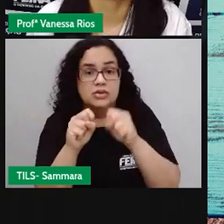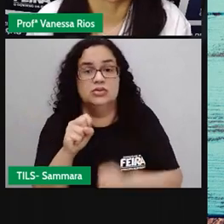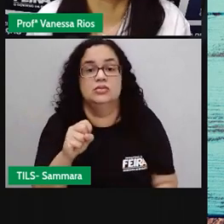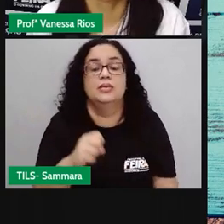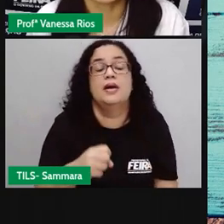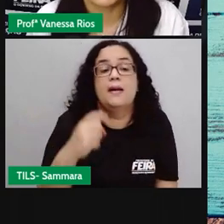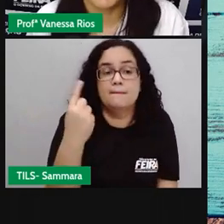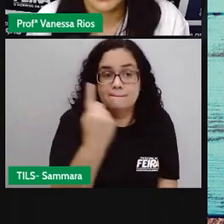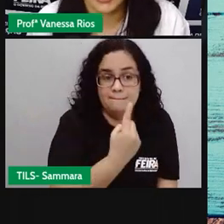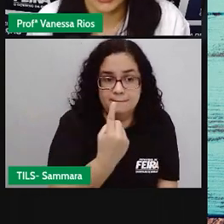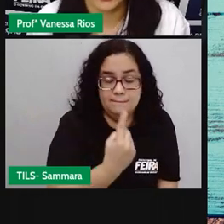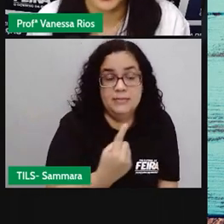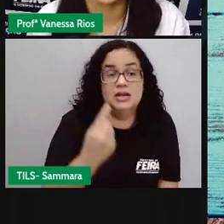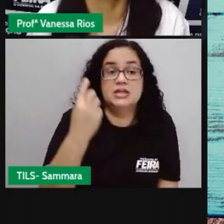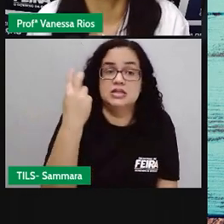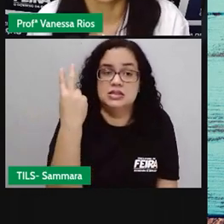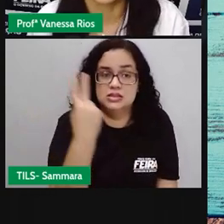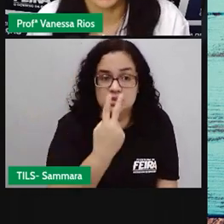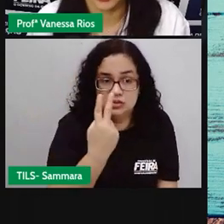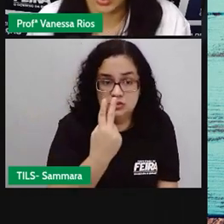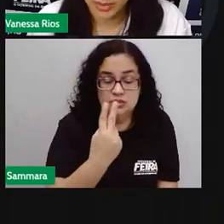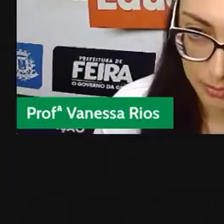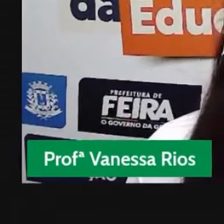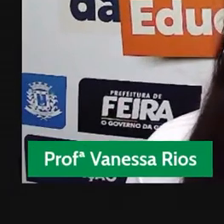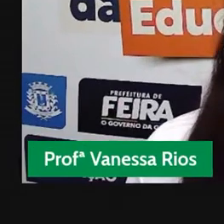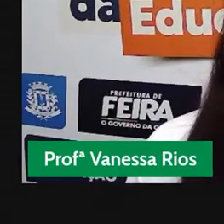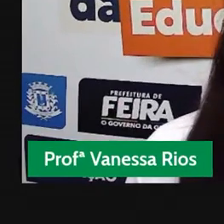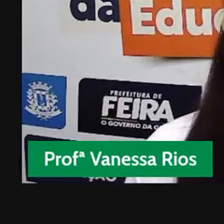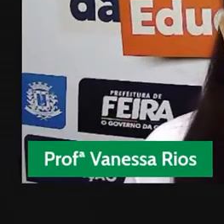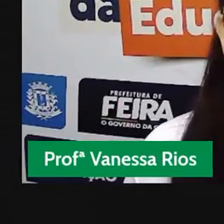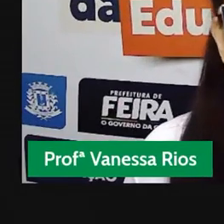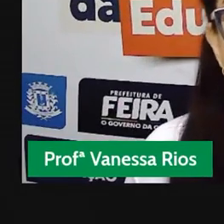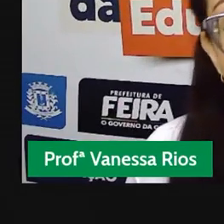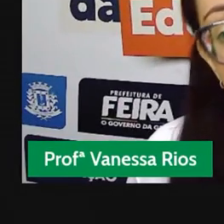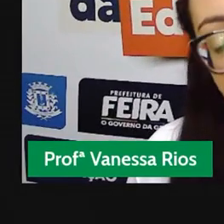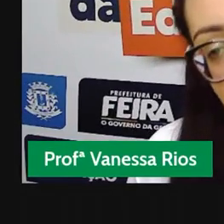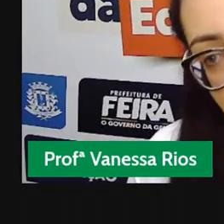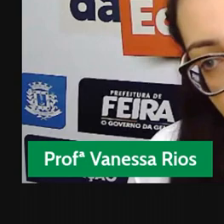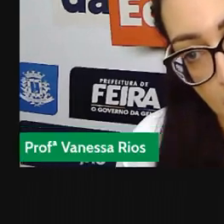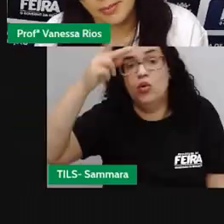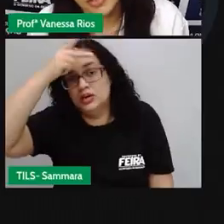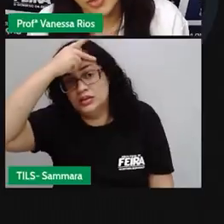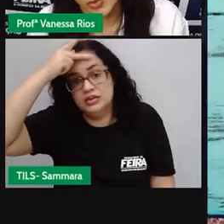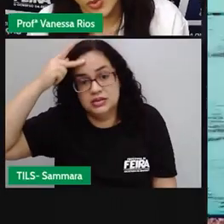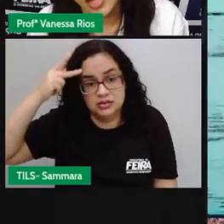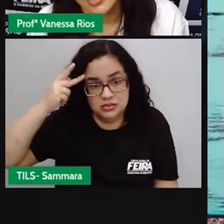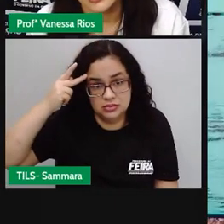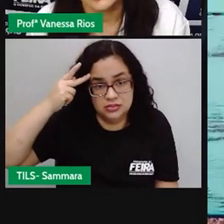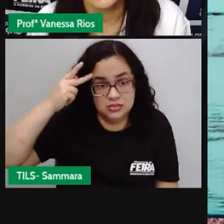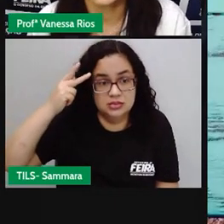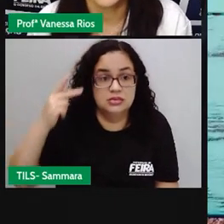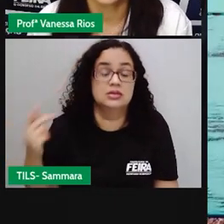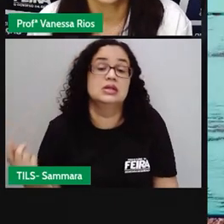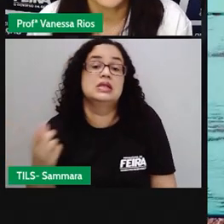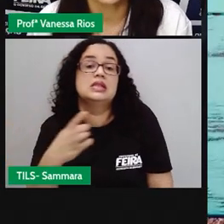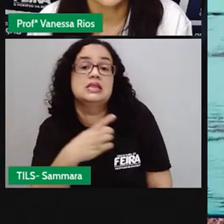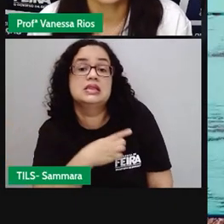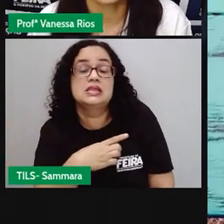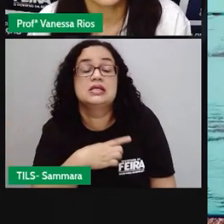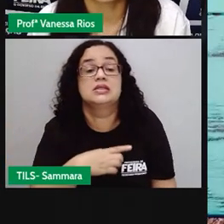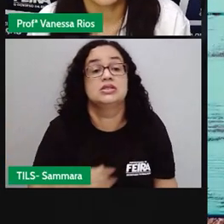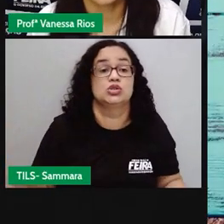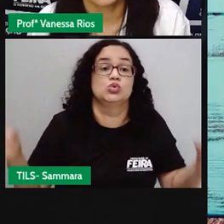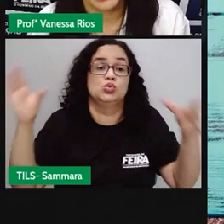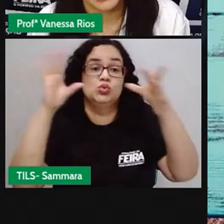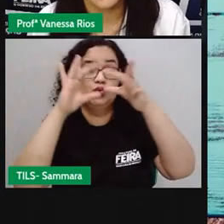conjugado na primeira pessoa, na segunda pessoa ou na terceira pessoa. e isso aí está